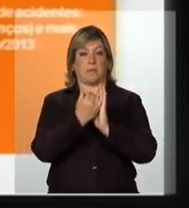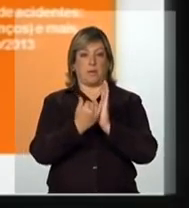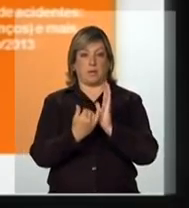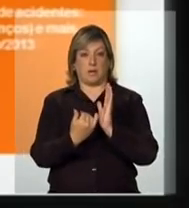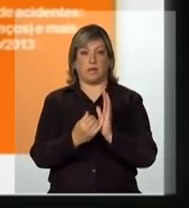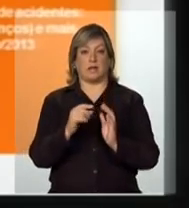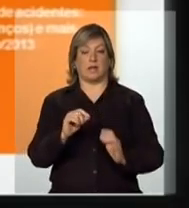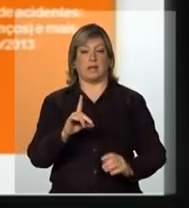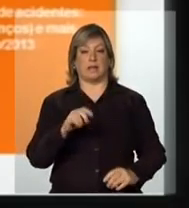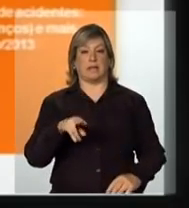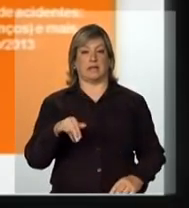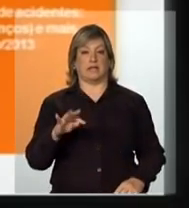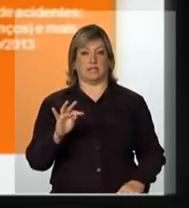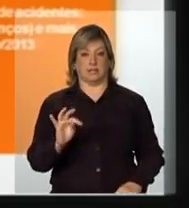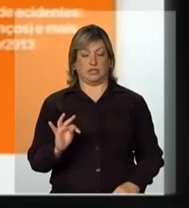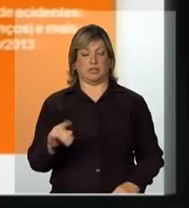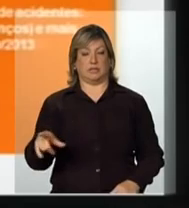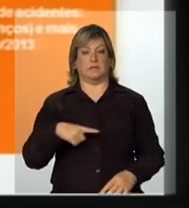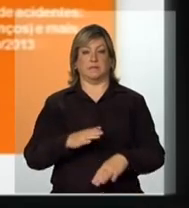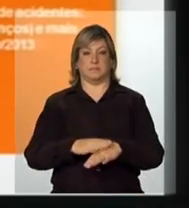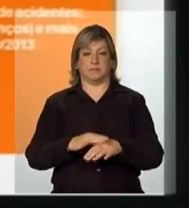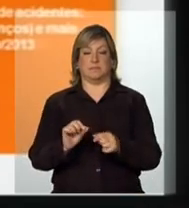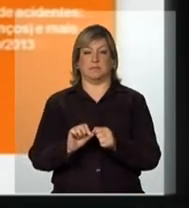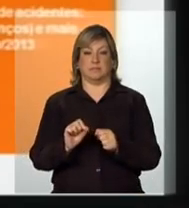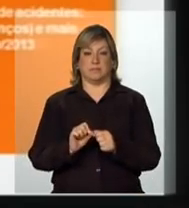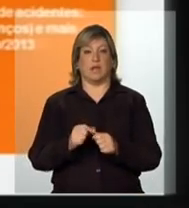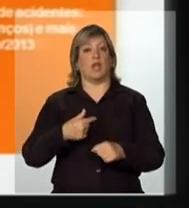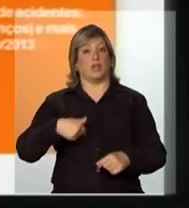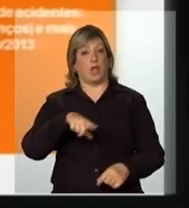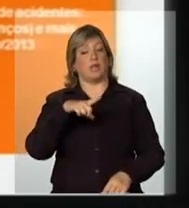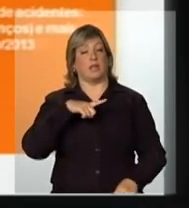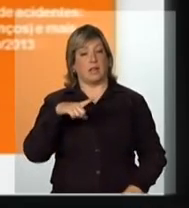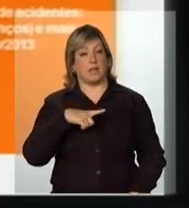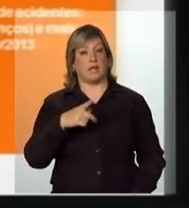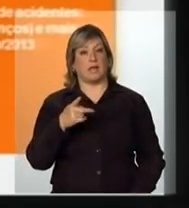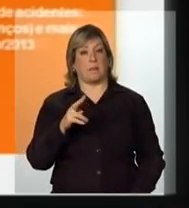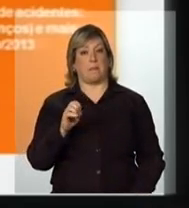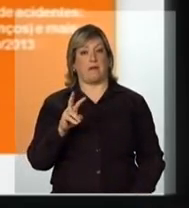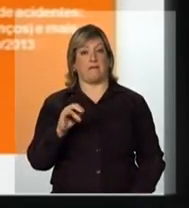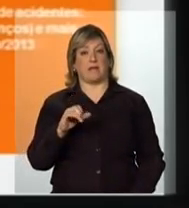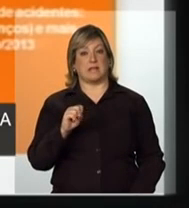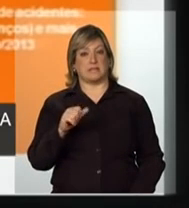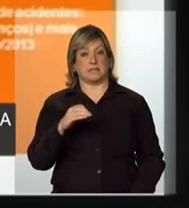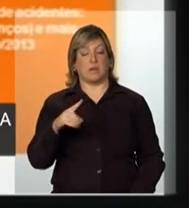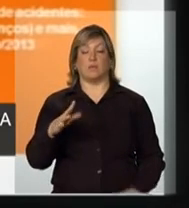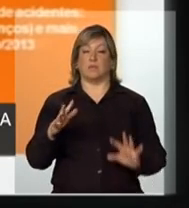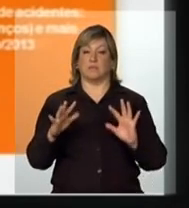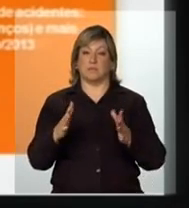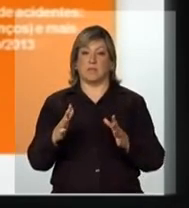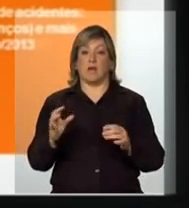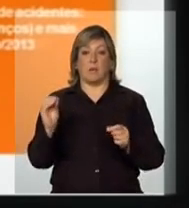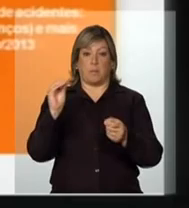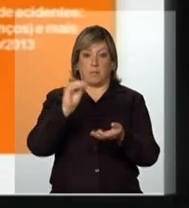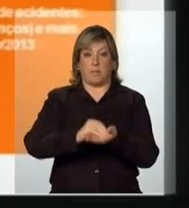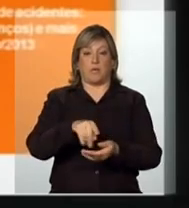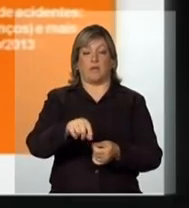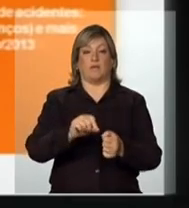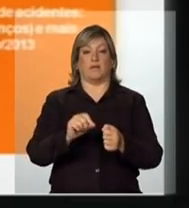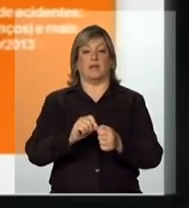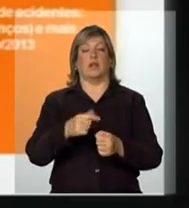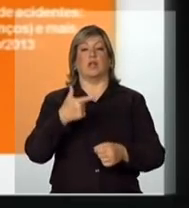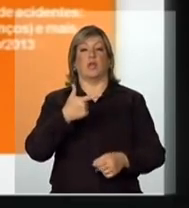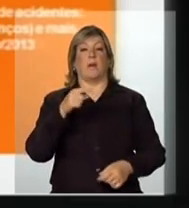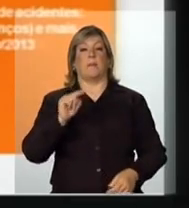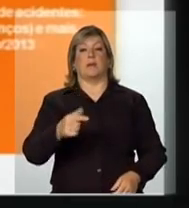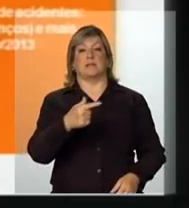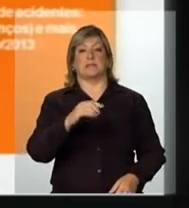conduzido pelo DENIT. Nós temos a previsão de instalação de cerca de 2.700